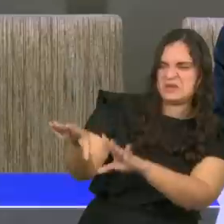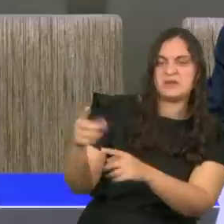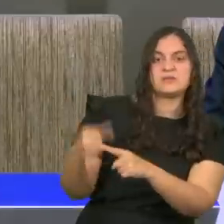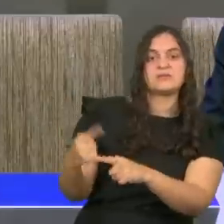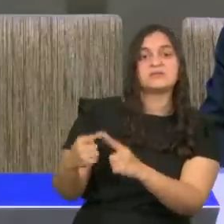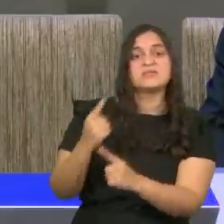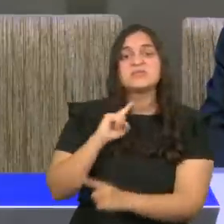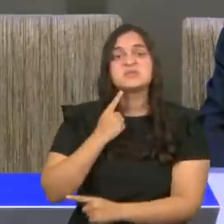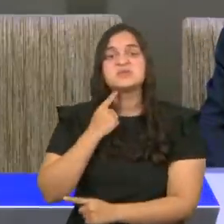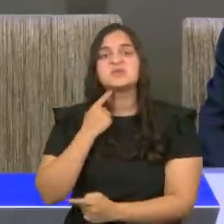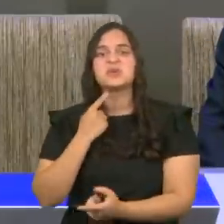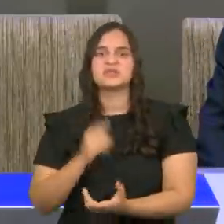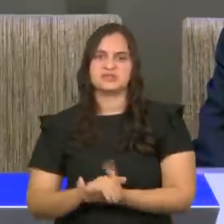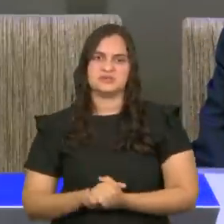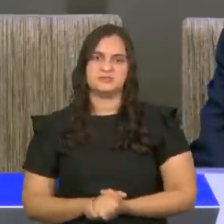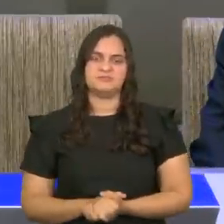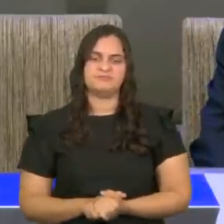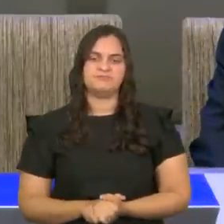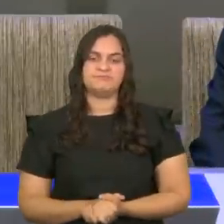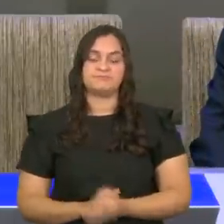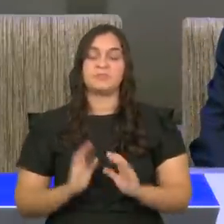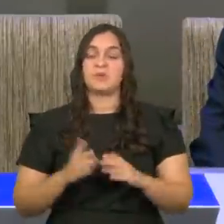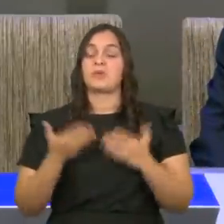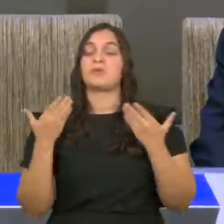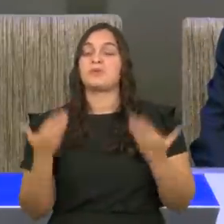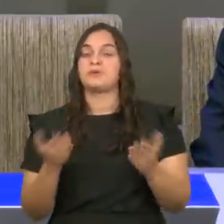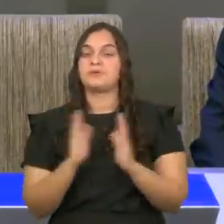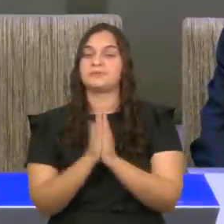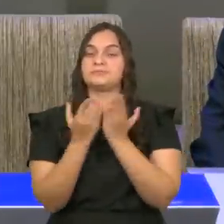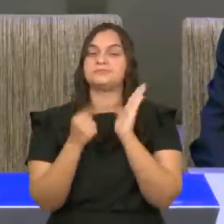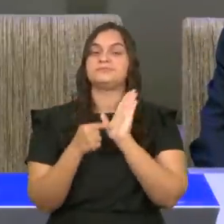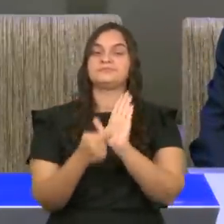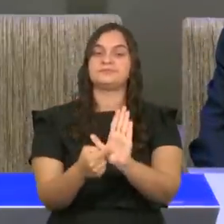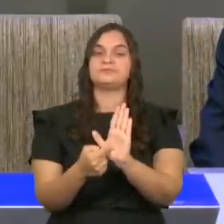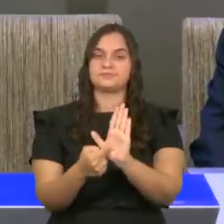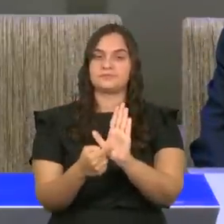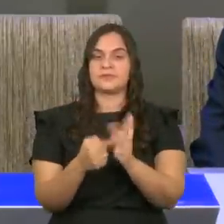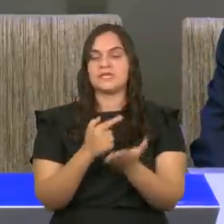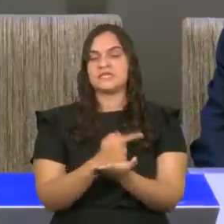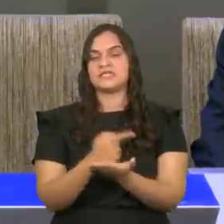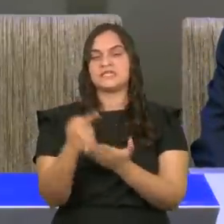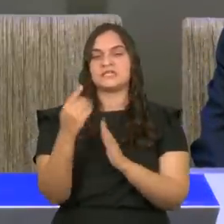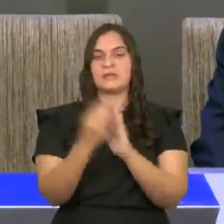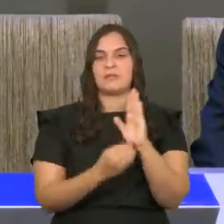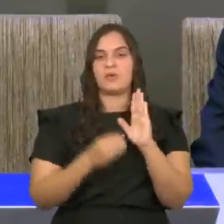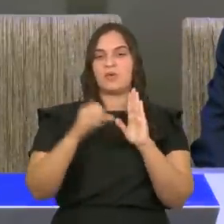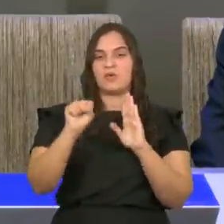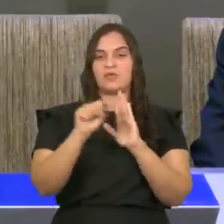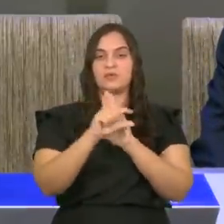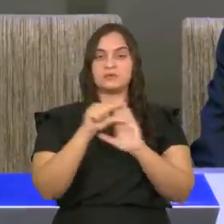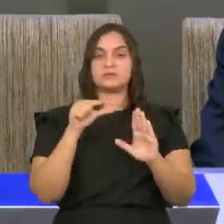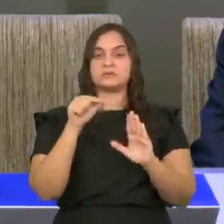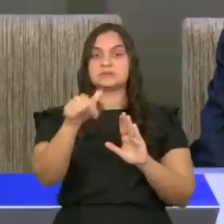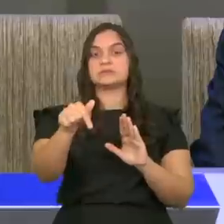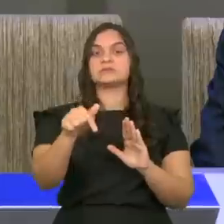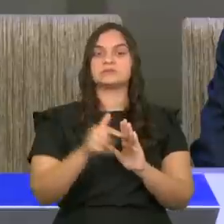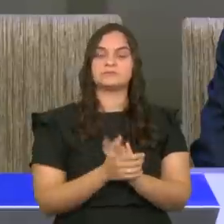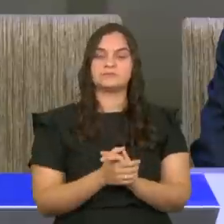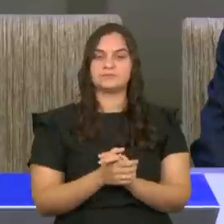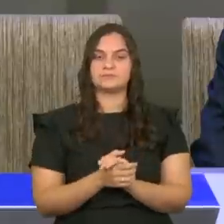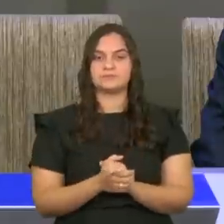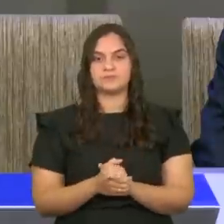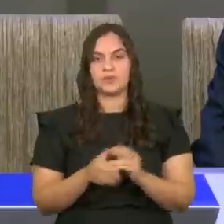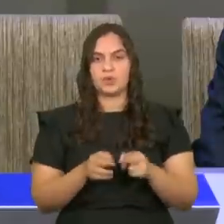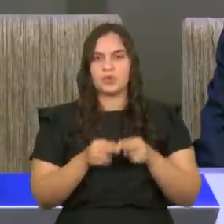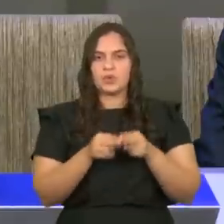a primeira vez sobre o corvo, está em Gênesis capítulo 8, versículo 7. Fala sobre Noé. Noé solta